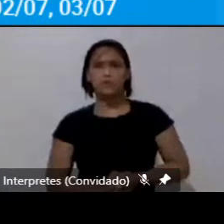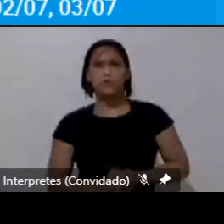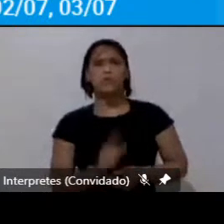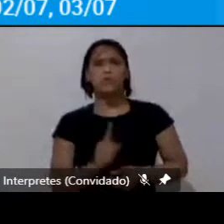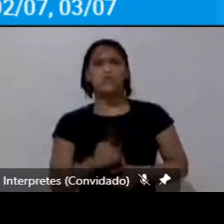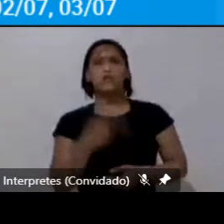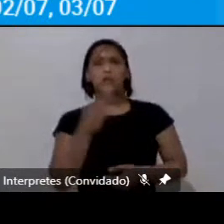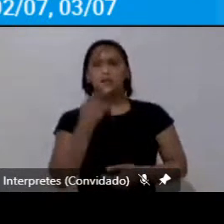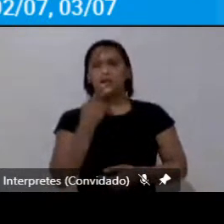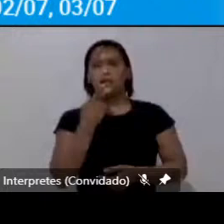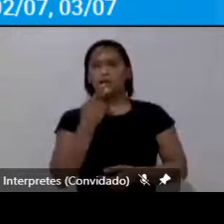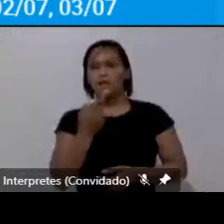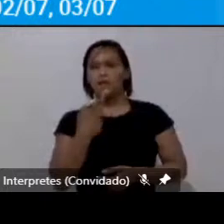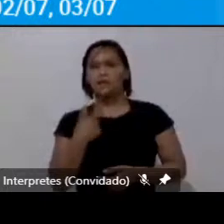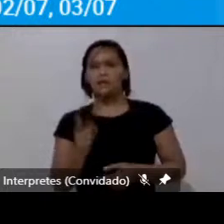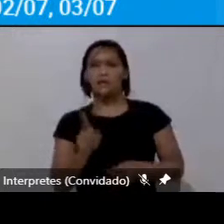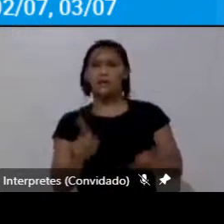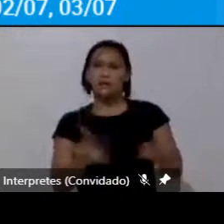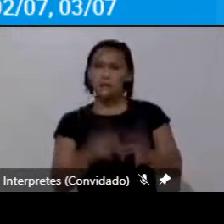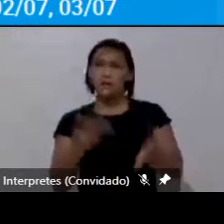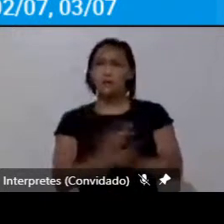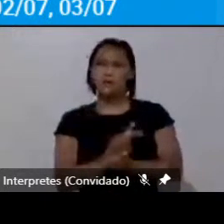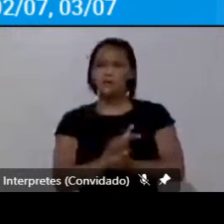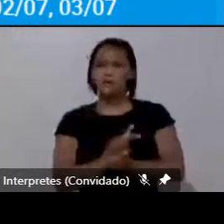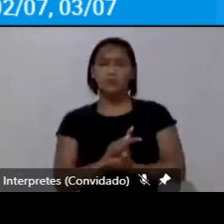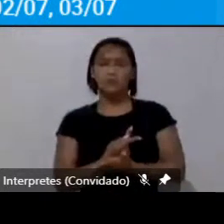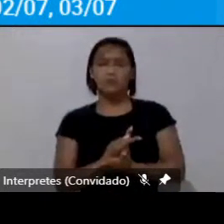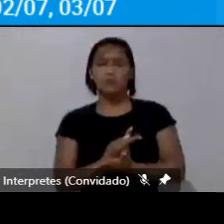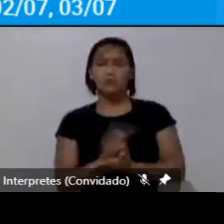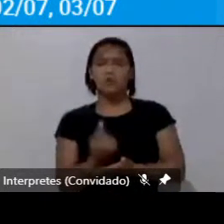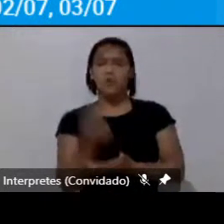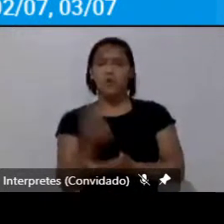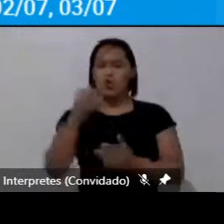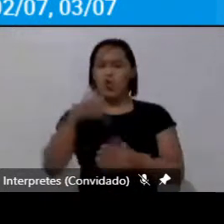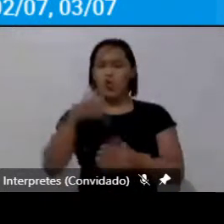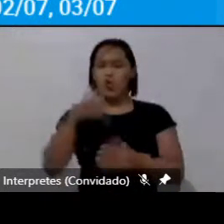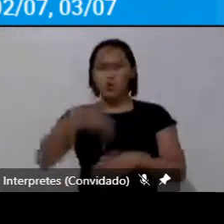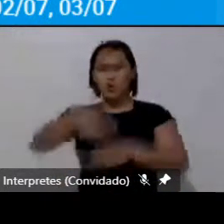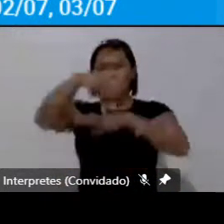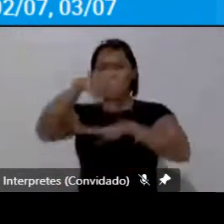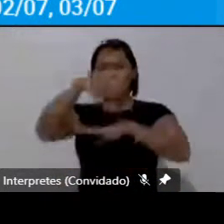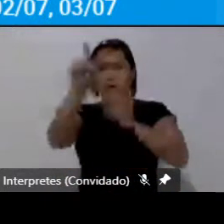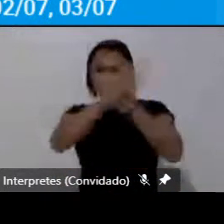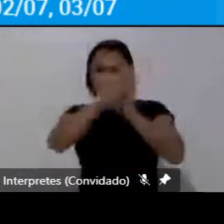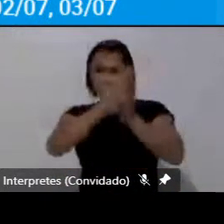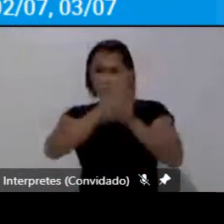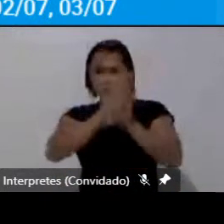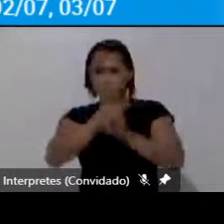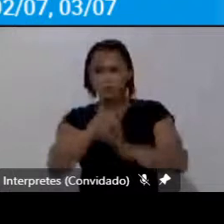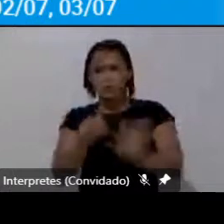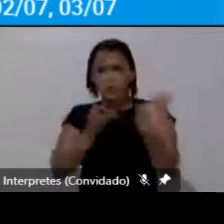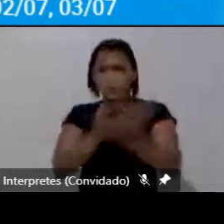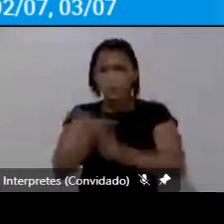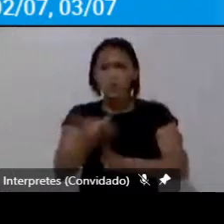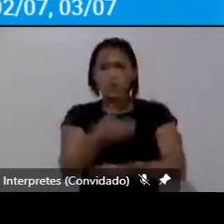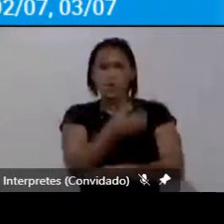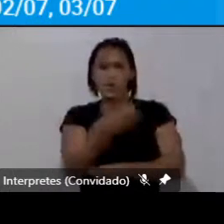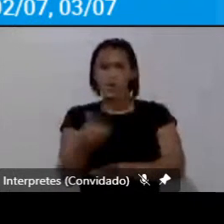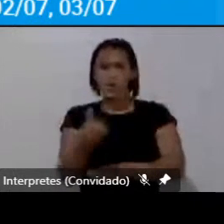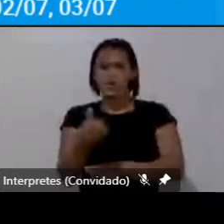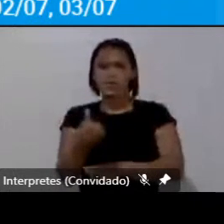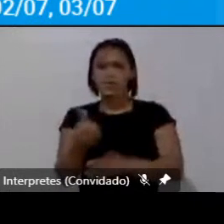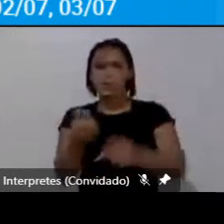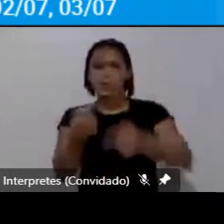para isso acho que uma matriz analítica que eu sempre recomendo é das seis dimensões